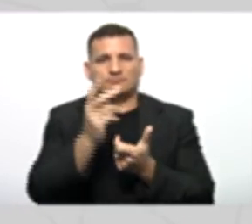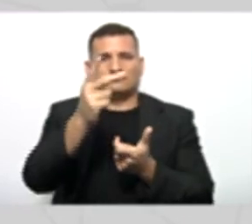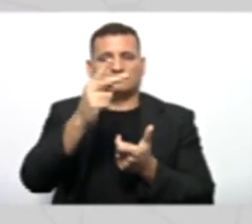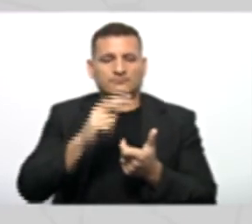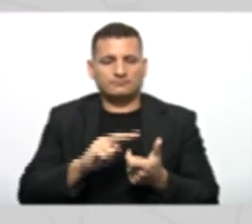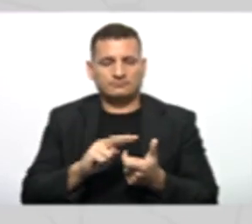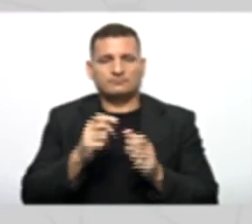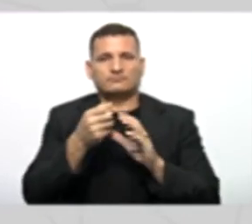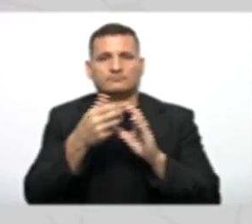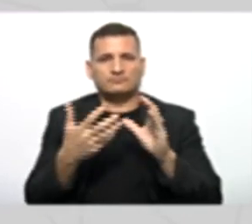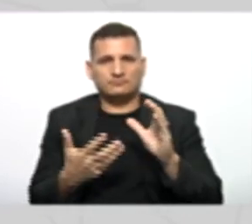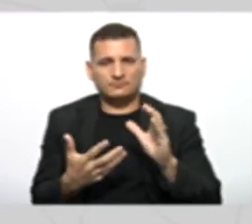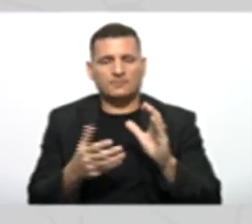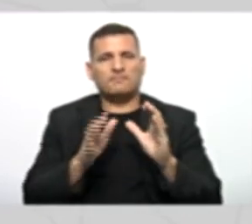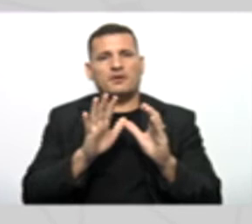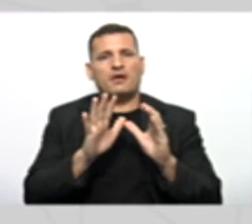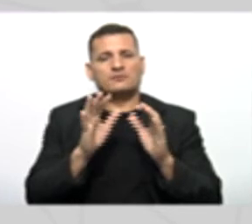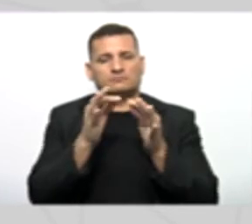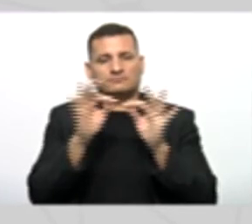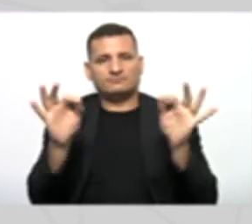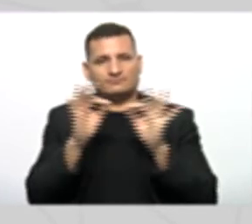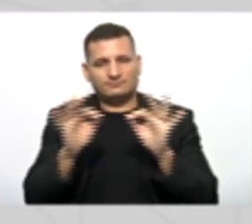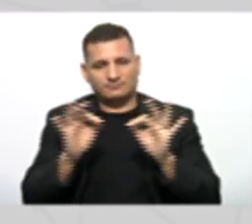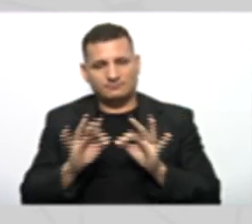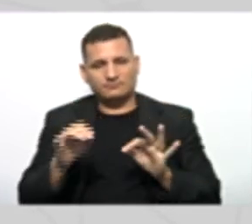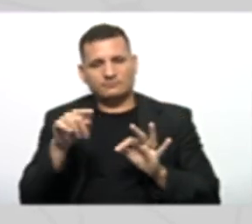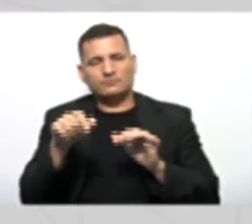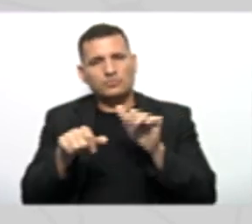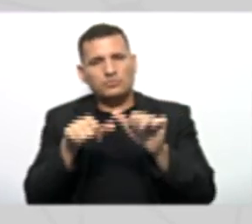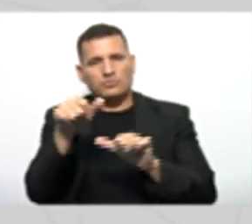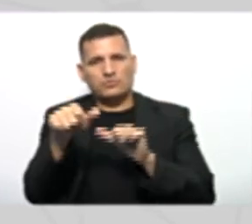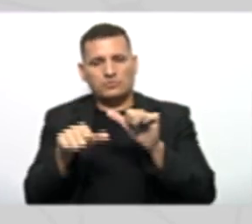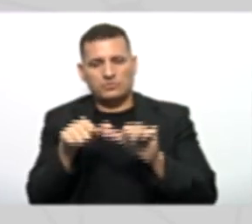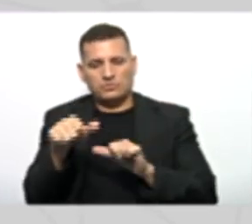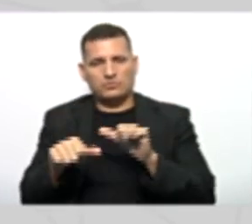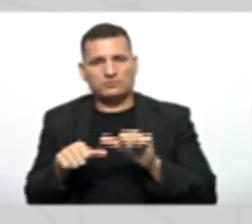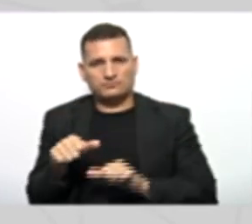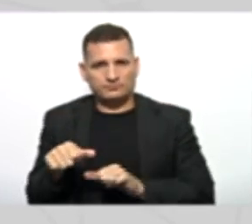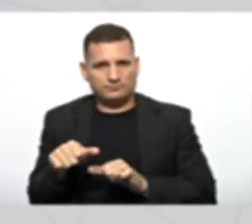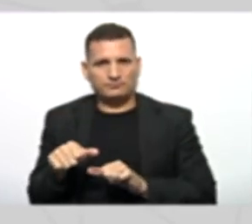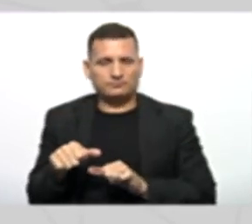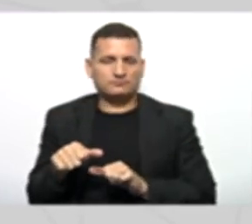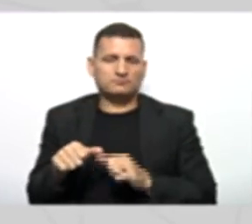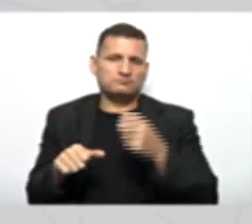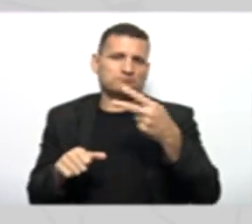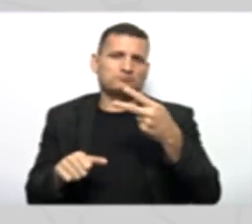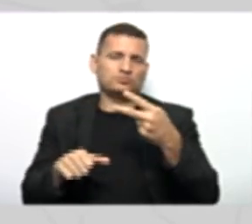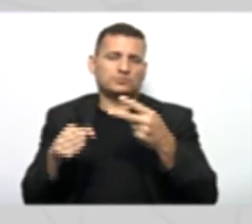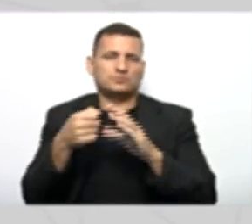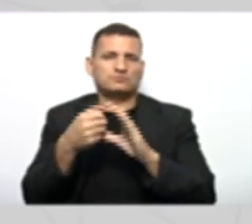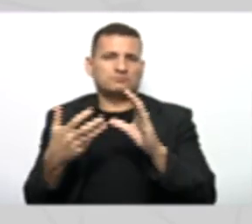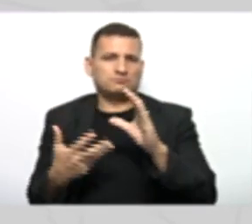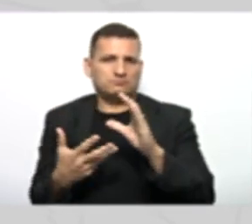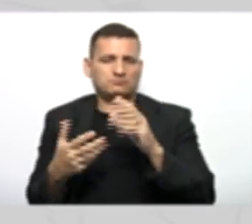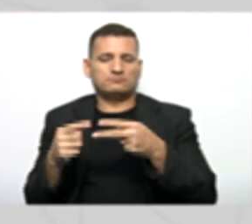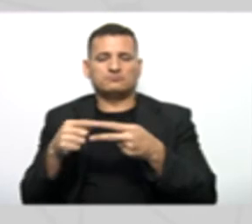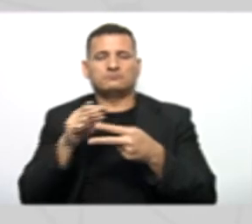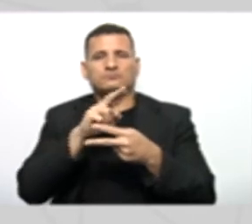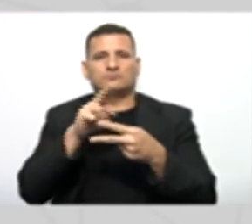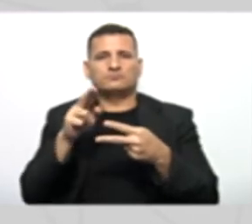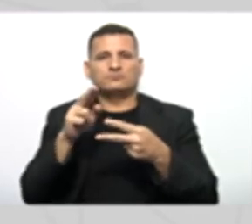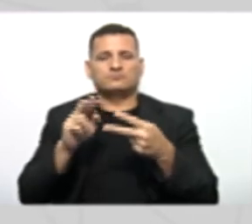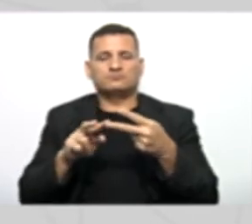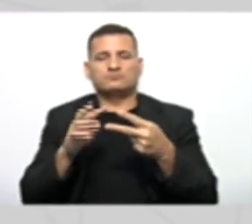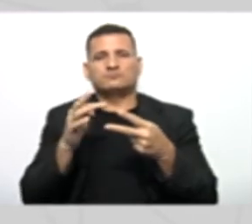Nome E tradição Só que ela Precisava mudar Duas dessas características Que era o nome E a tradição